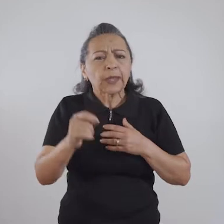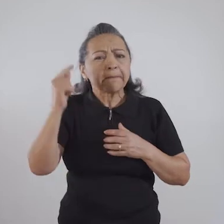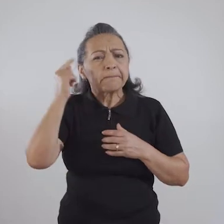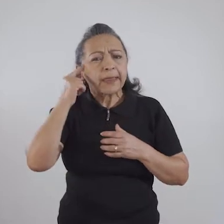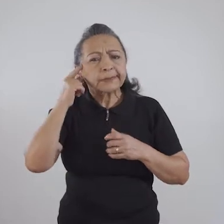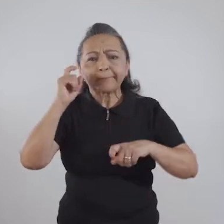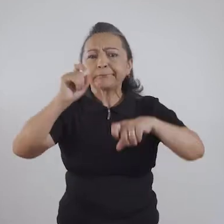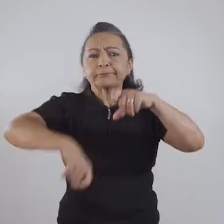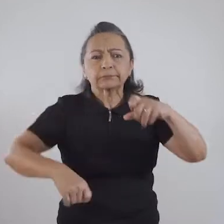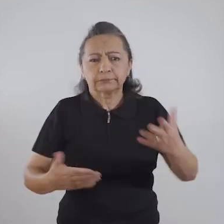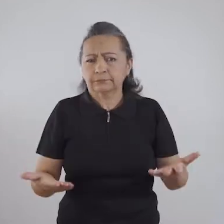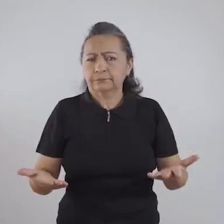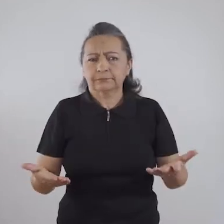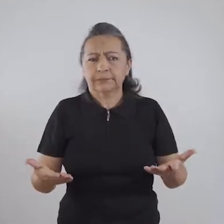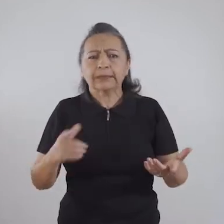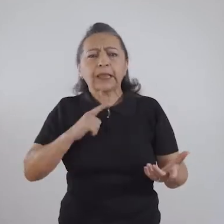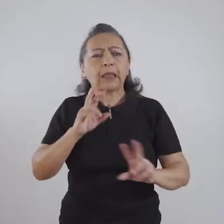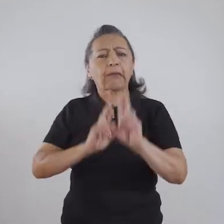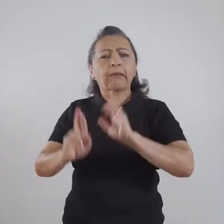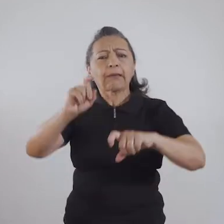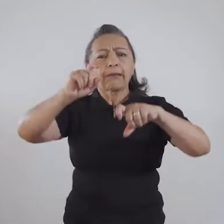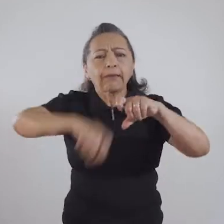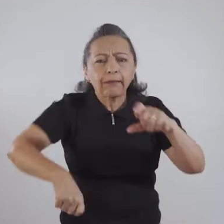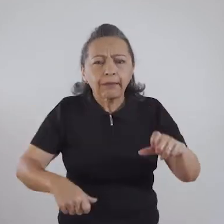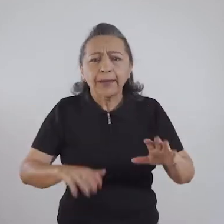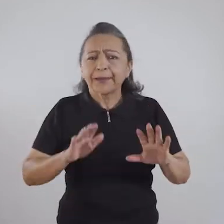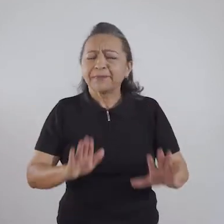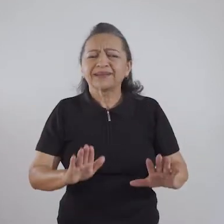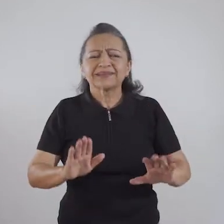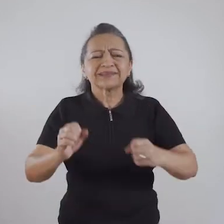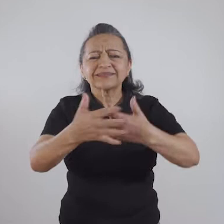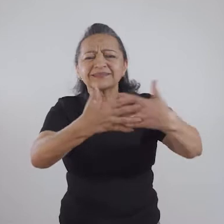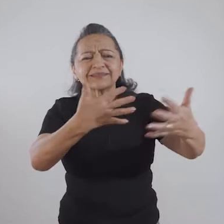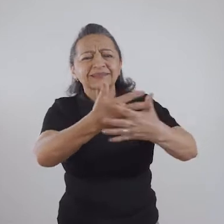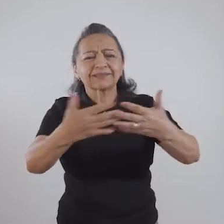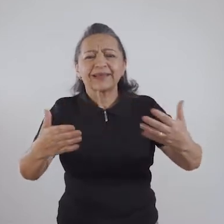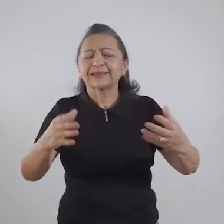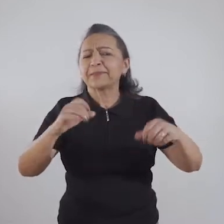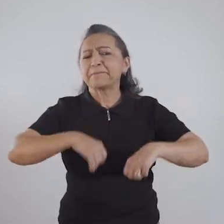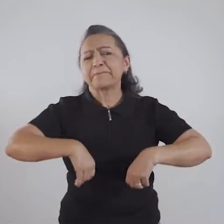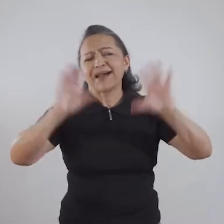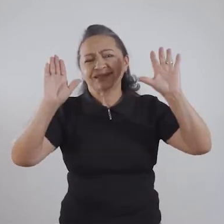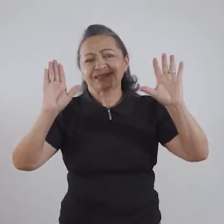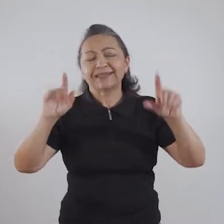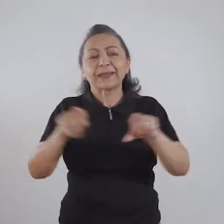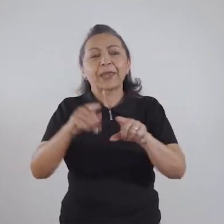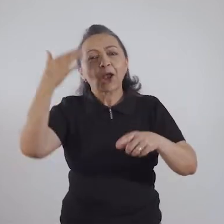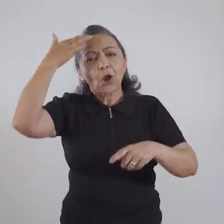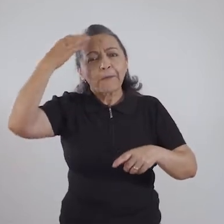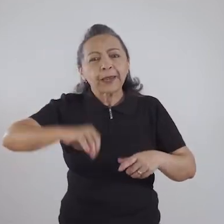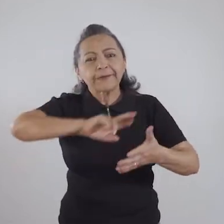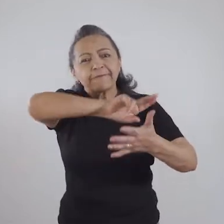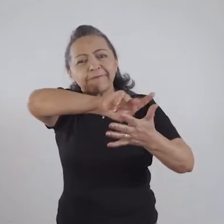em ter uma relação sexual. Mas sexualidade vai muito além disso e compreende uma série de conjuntos,